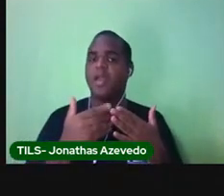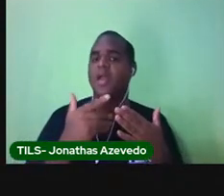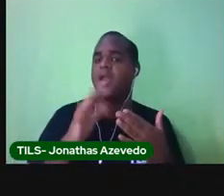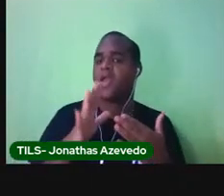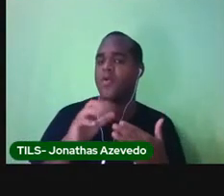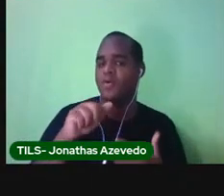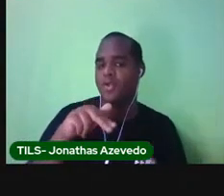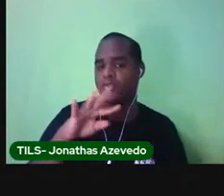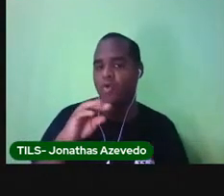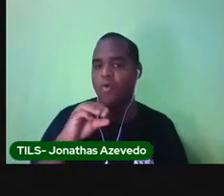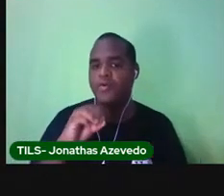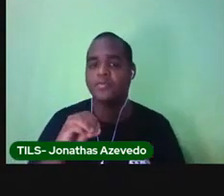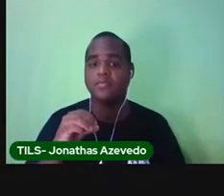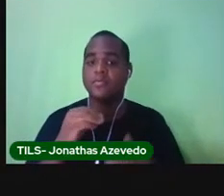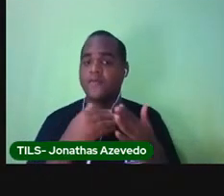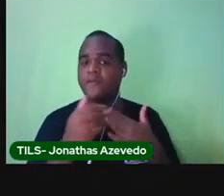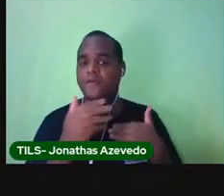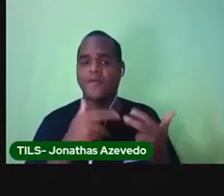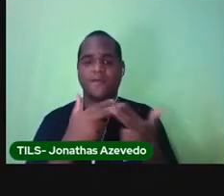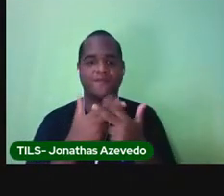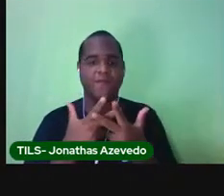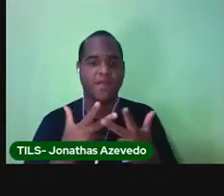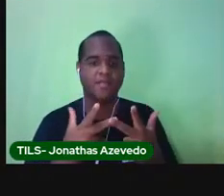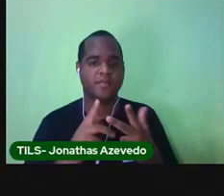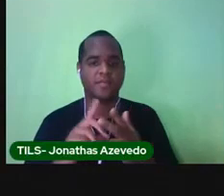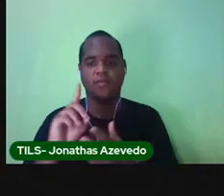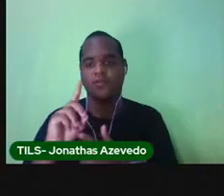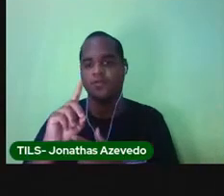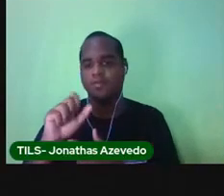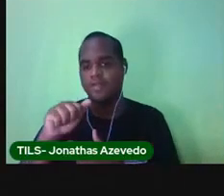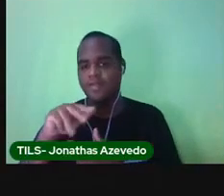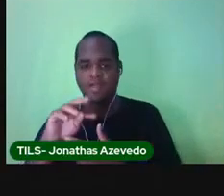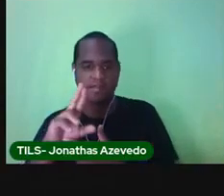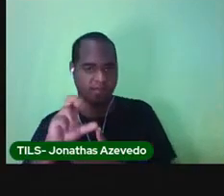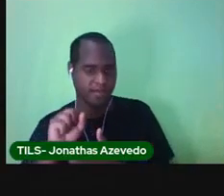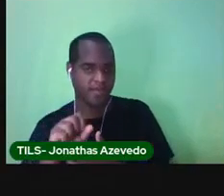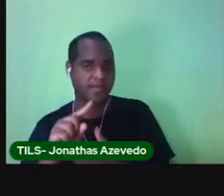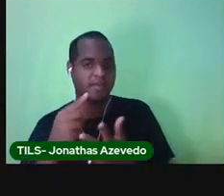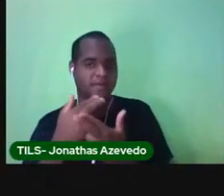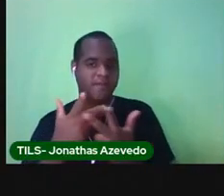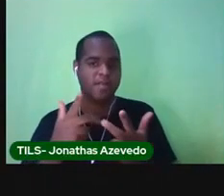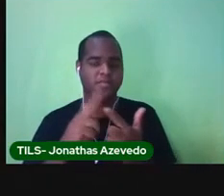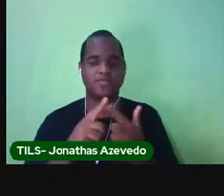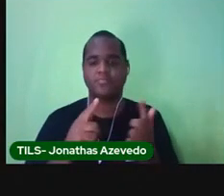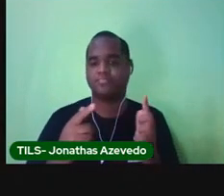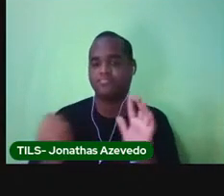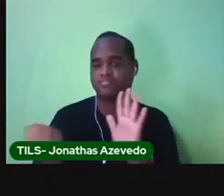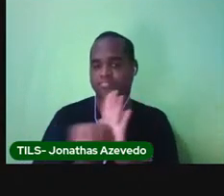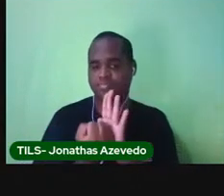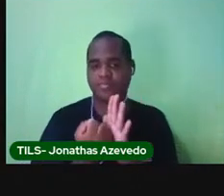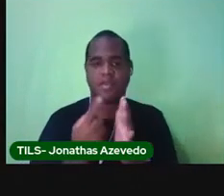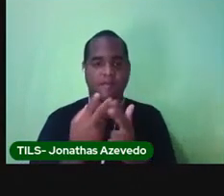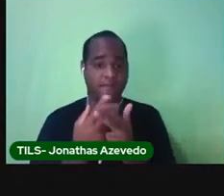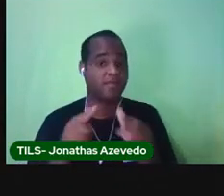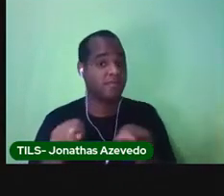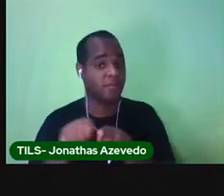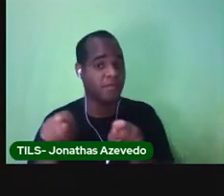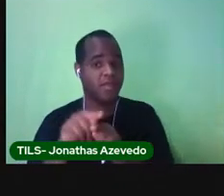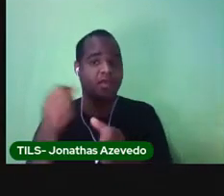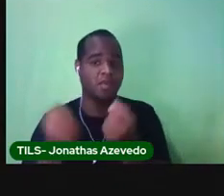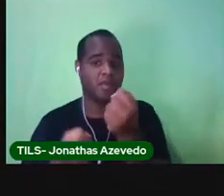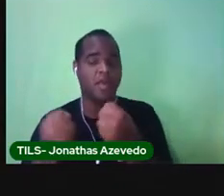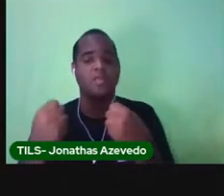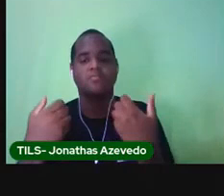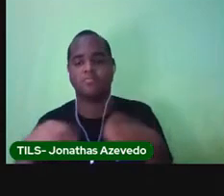nós estamos fazendo qualquer tipo de serviço pelo DETRAN. Estamos retirando multas e ainda temos carros e motos